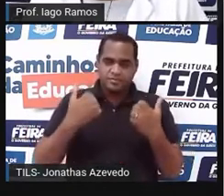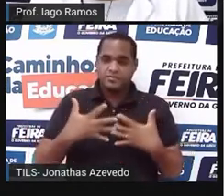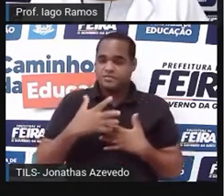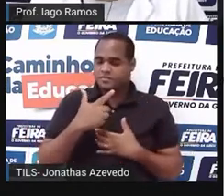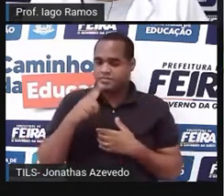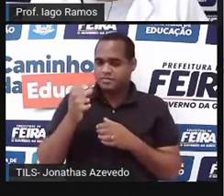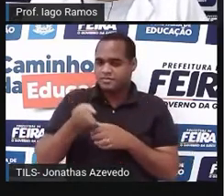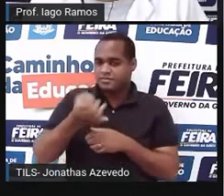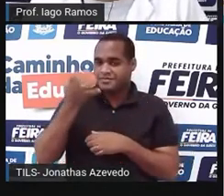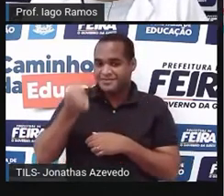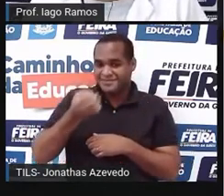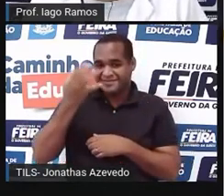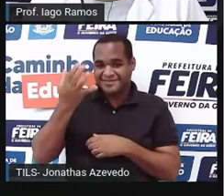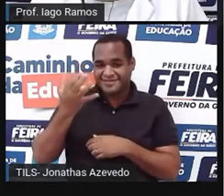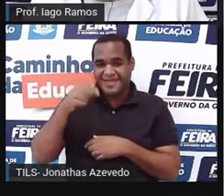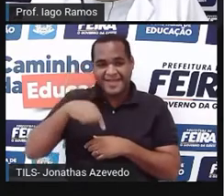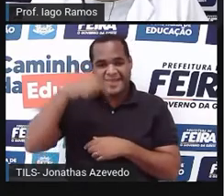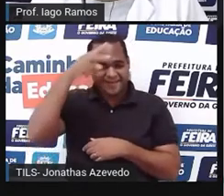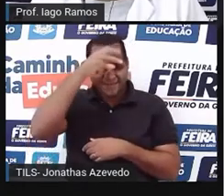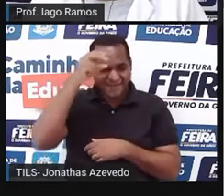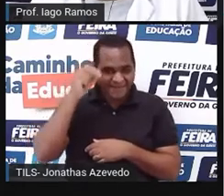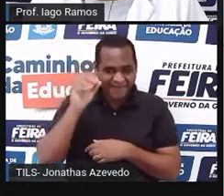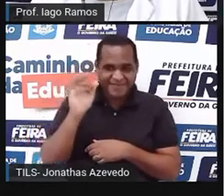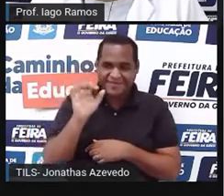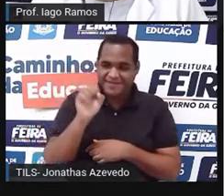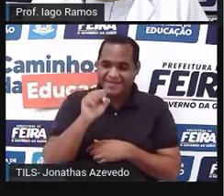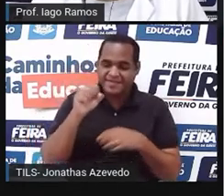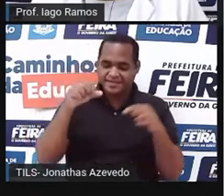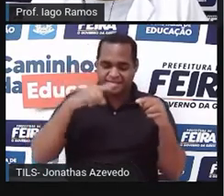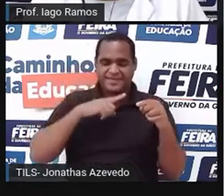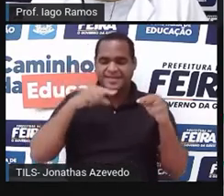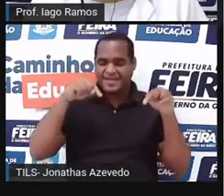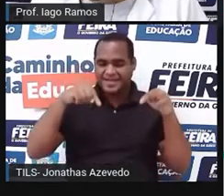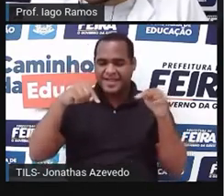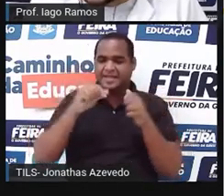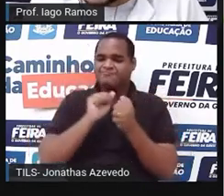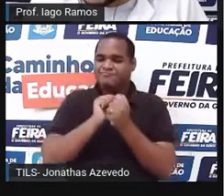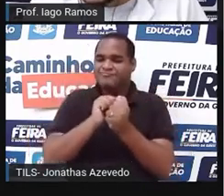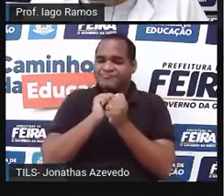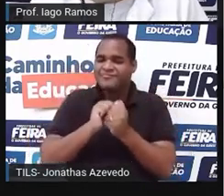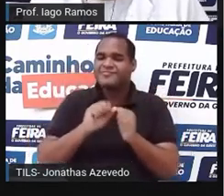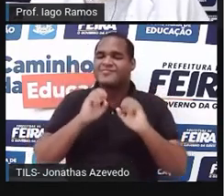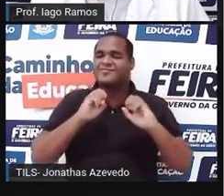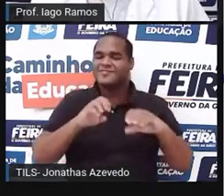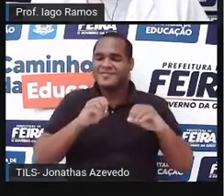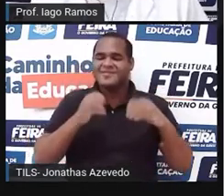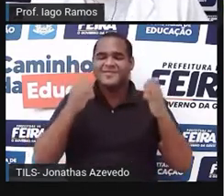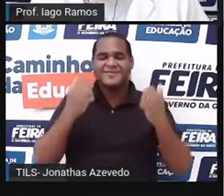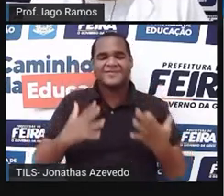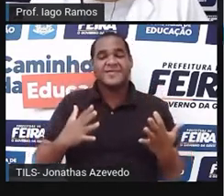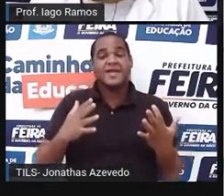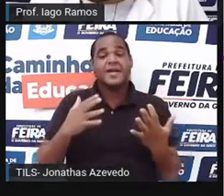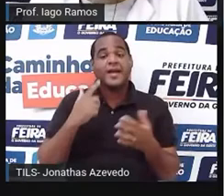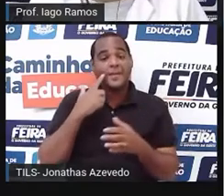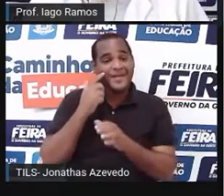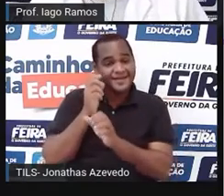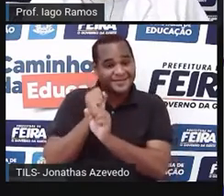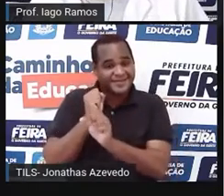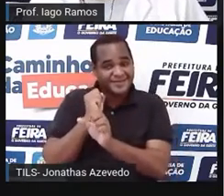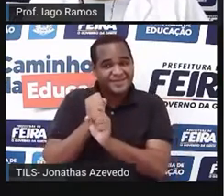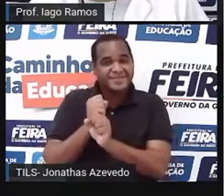de estudantes da Rede Municipal de Ensino que estão acompanhando essa aula no momento é uma quantidade,